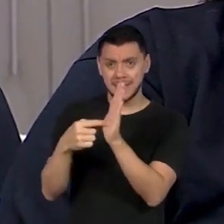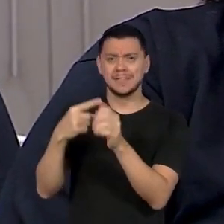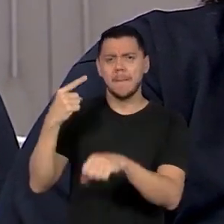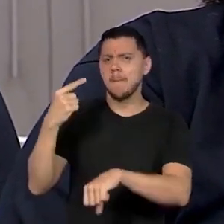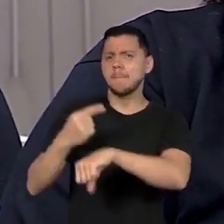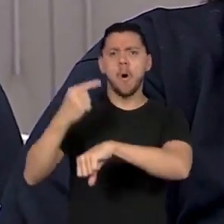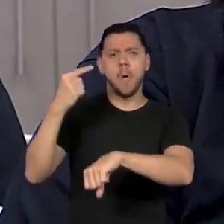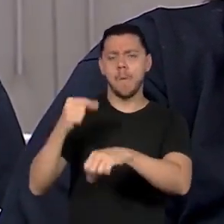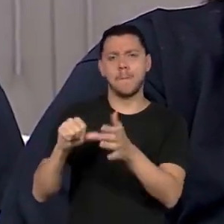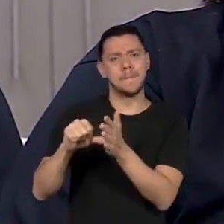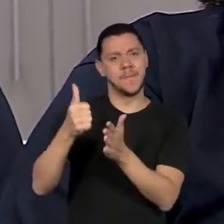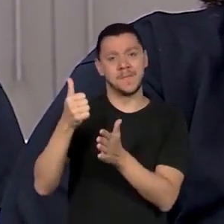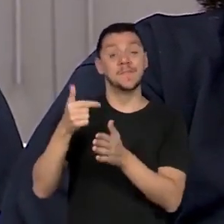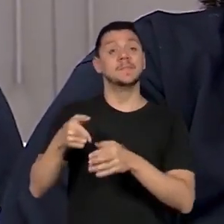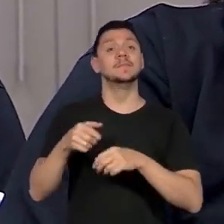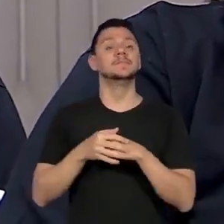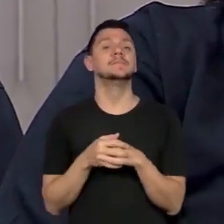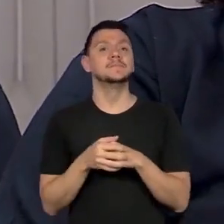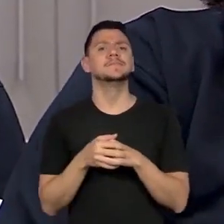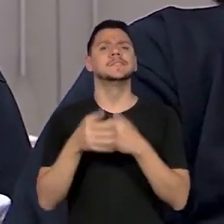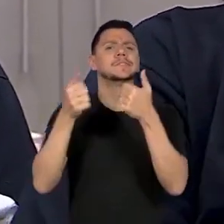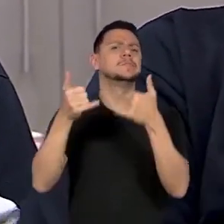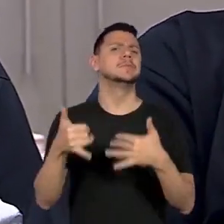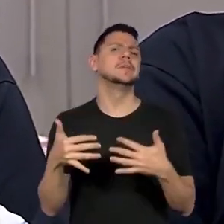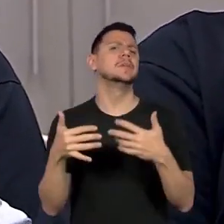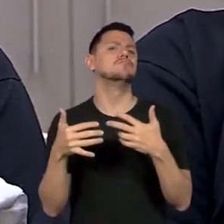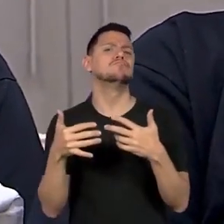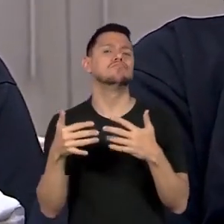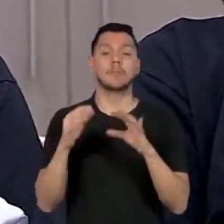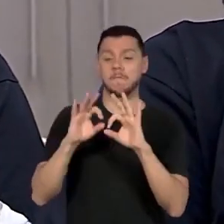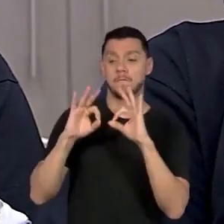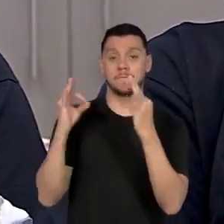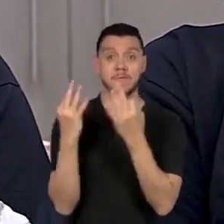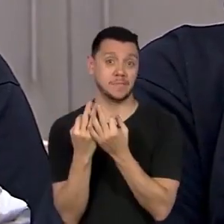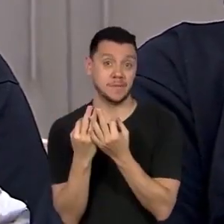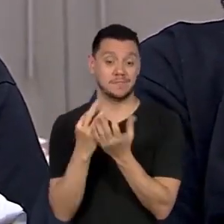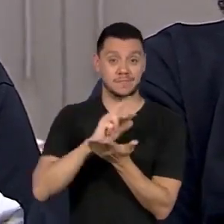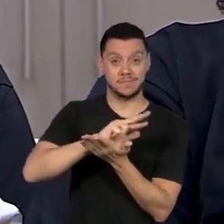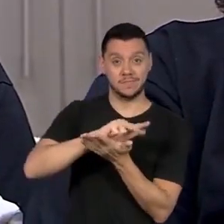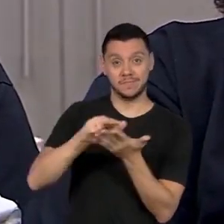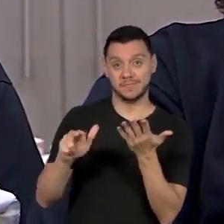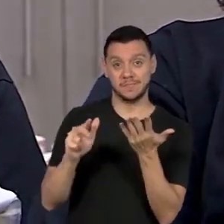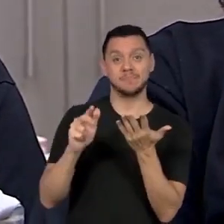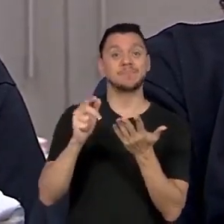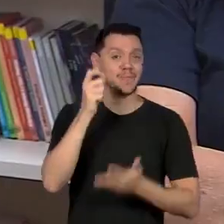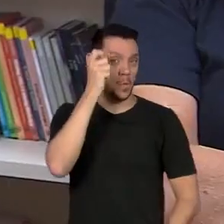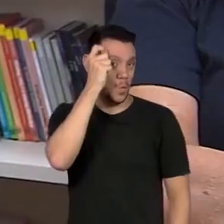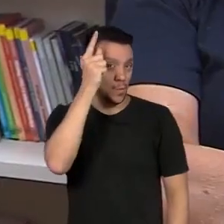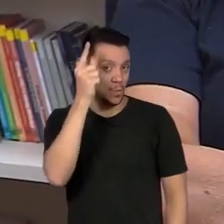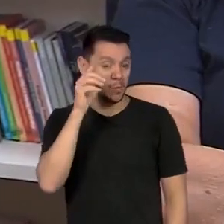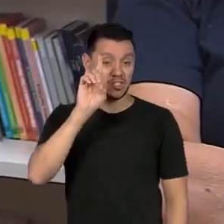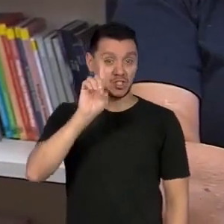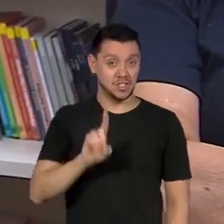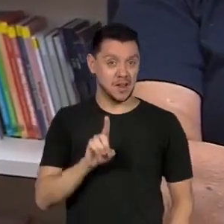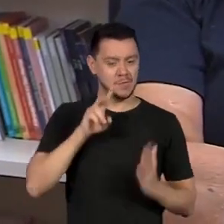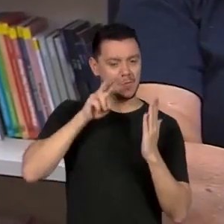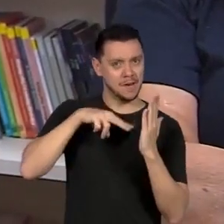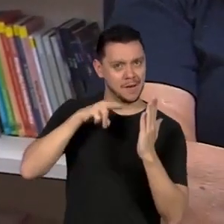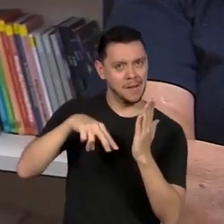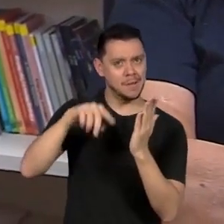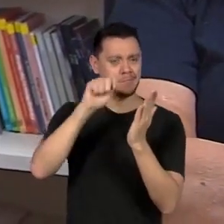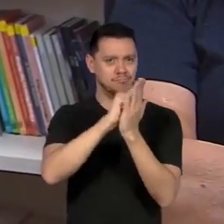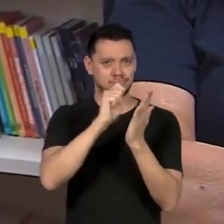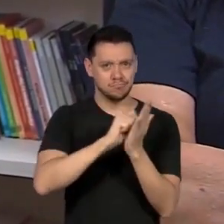fala muito sobre família, diversidade, cultura, direito a ler, a escrever. Vale a pena ler.